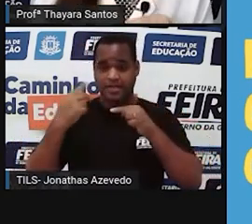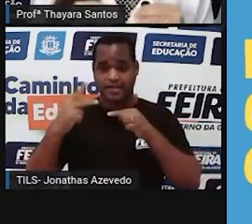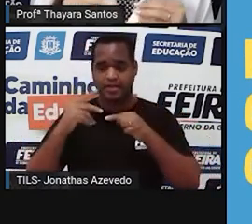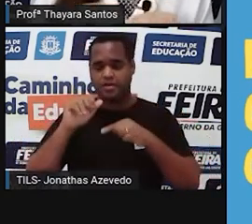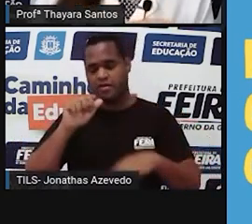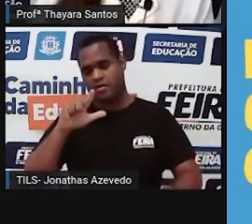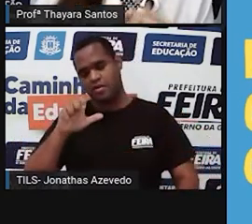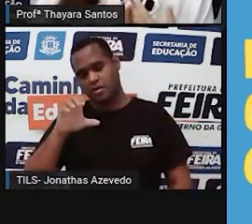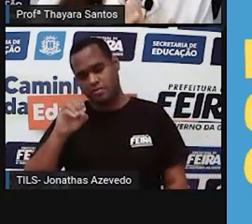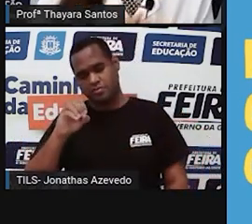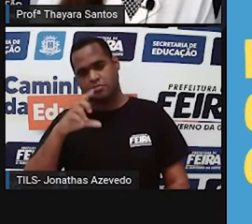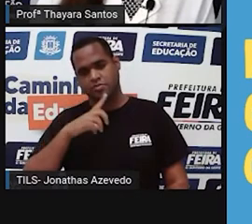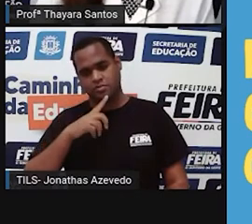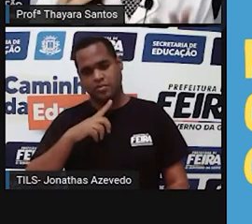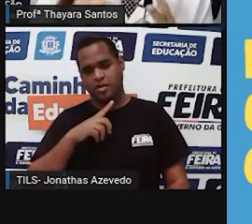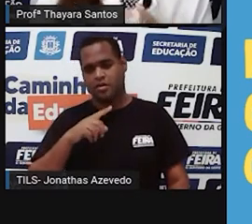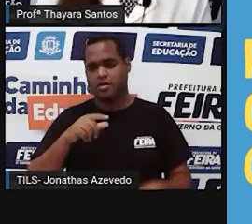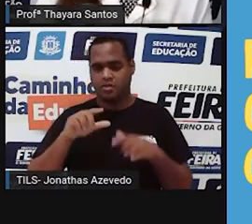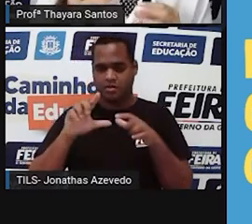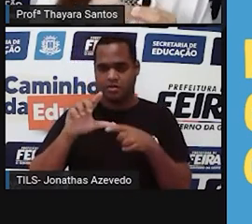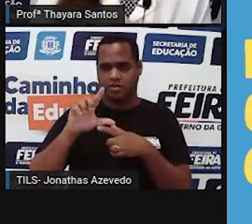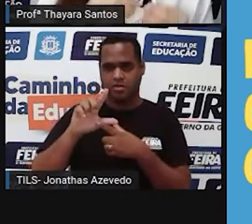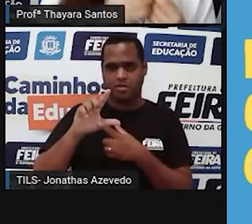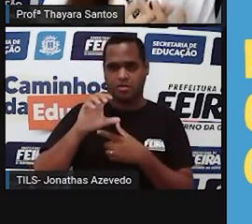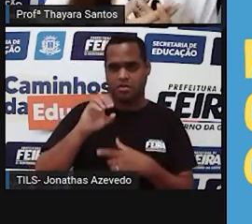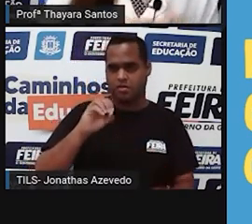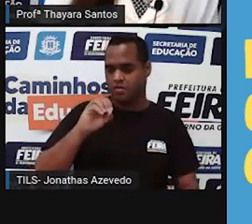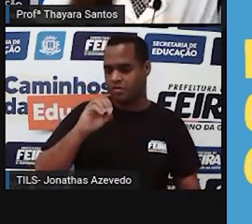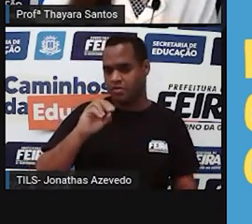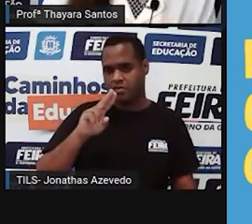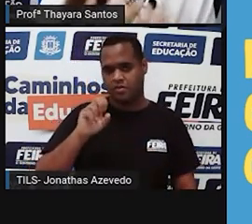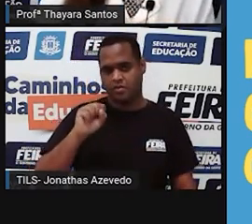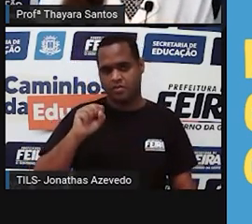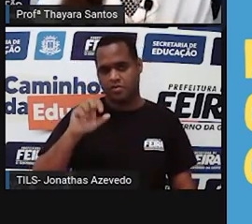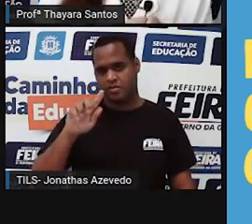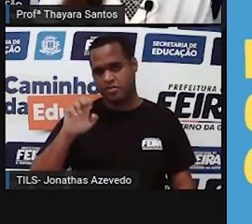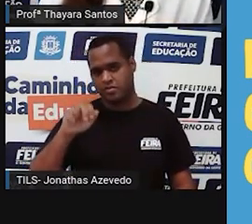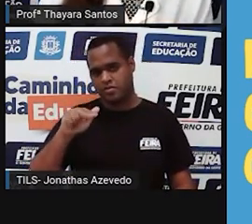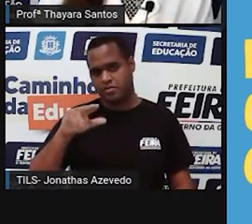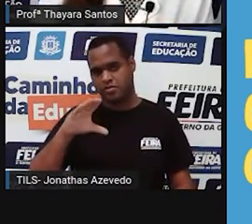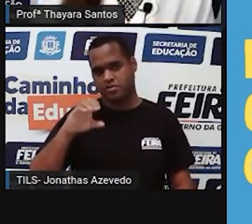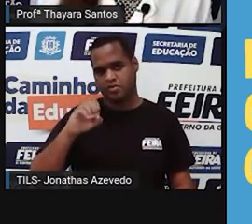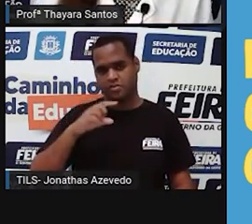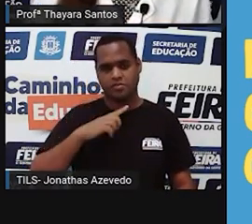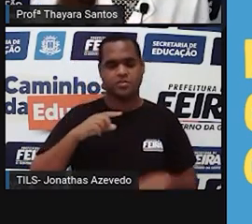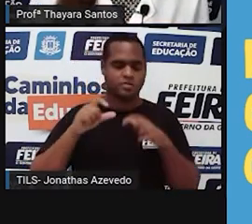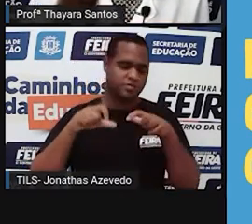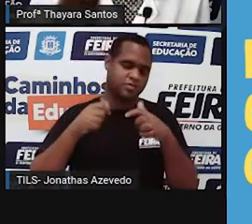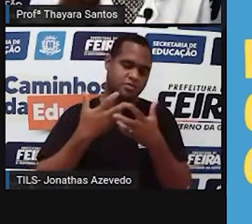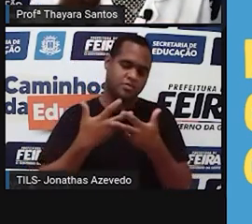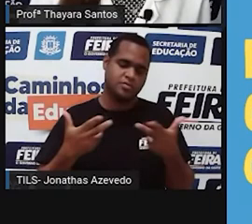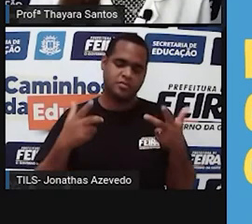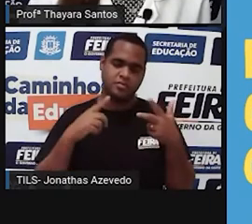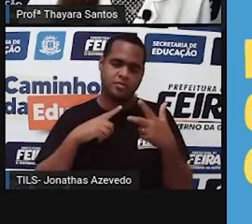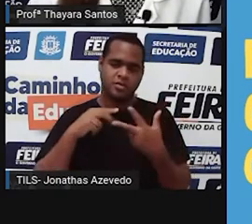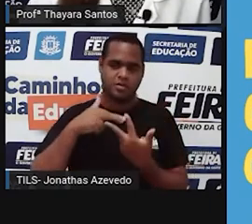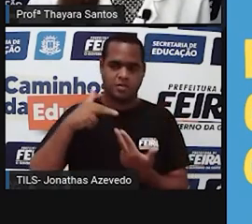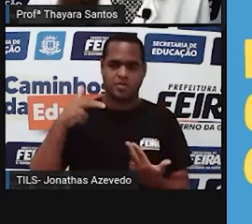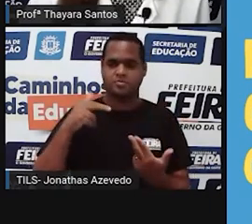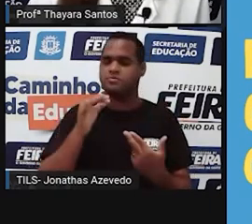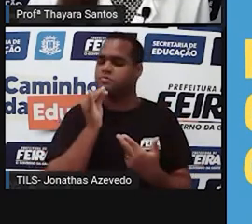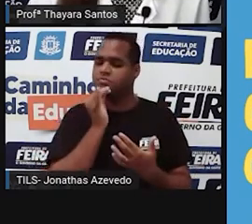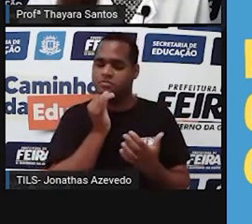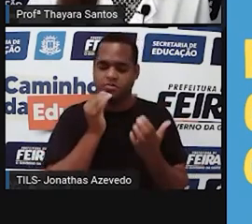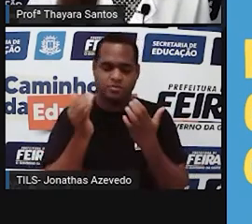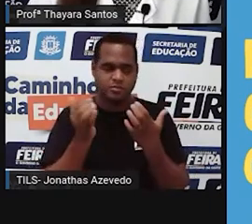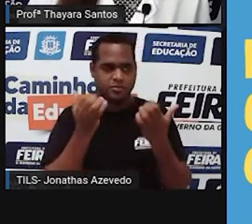Então, isso que é locus gênico, a posição que aquele gene ocupa lá naquele cromossomo. Por exemplo, a gente tem